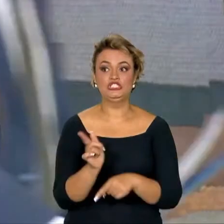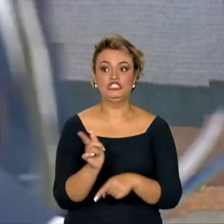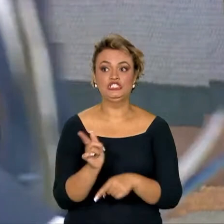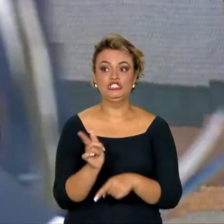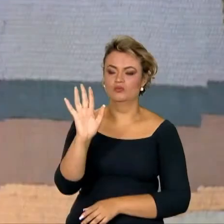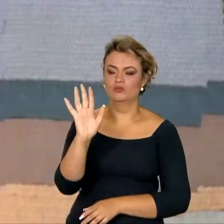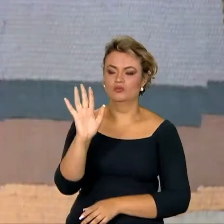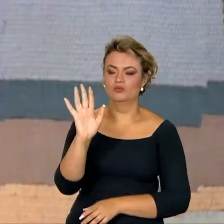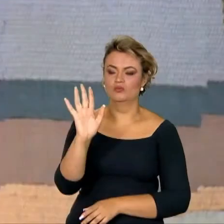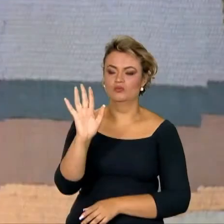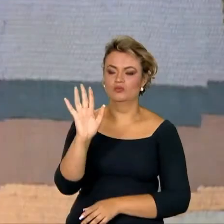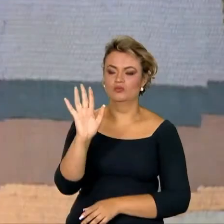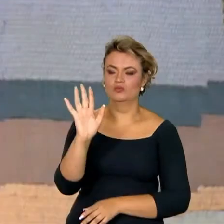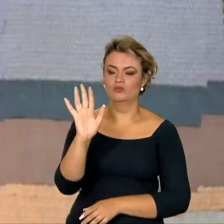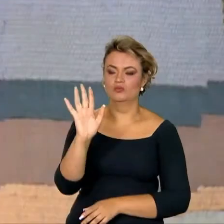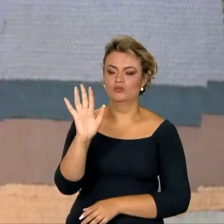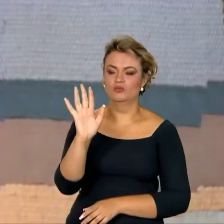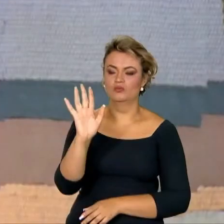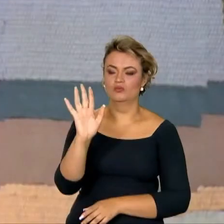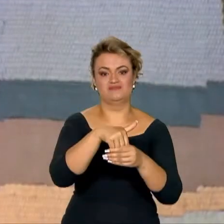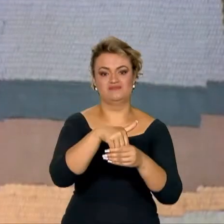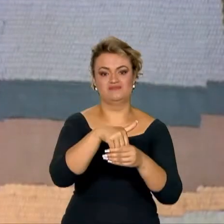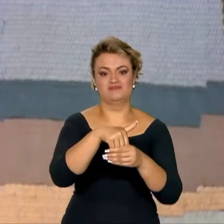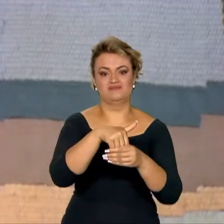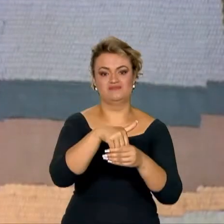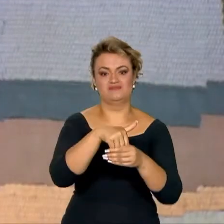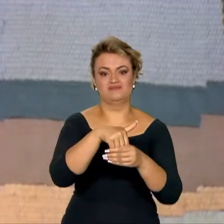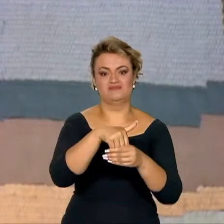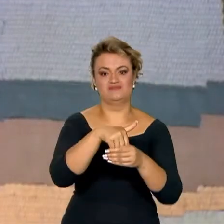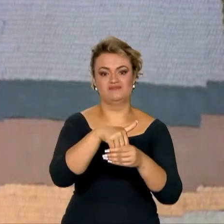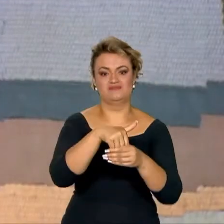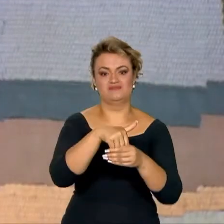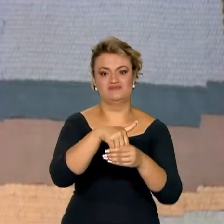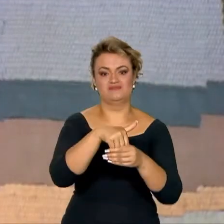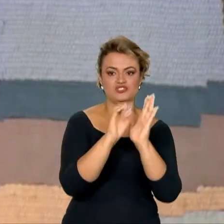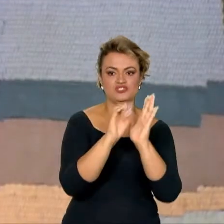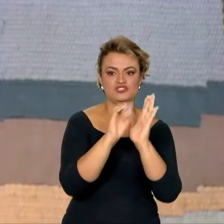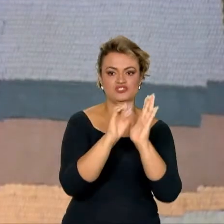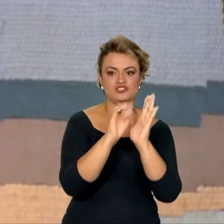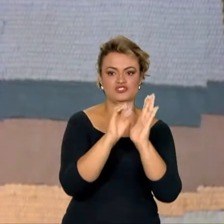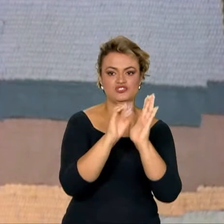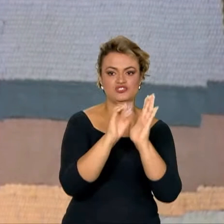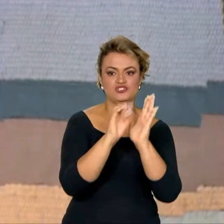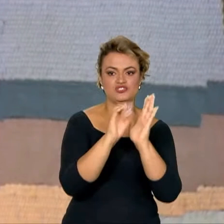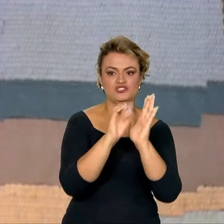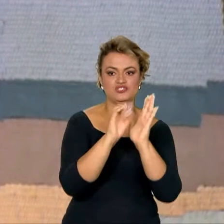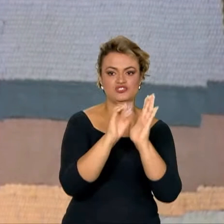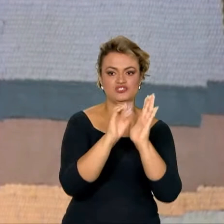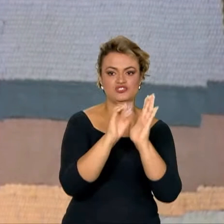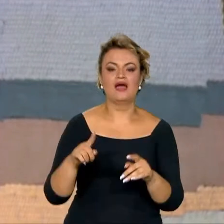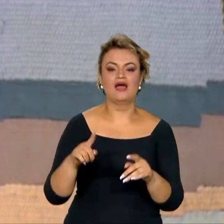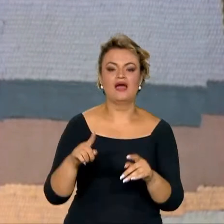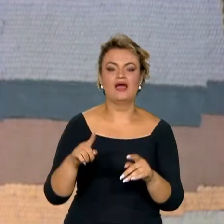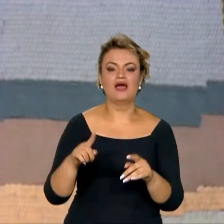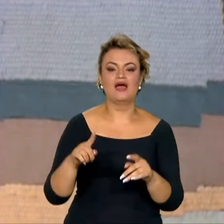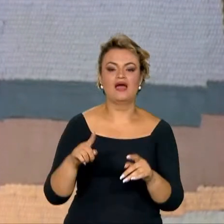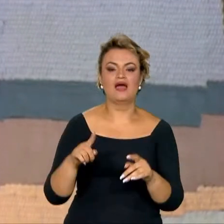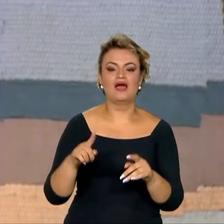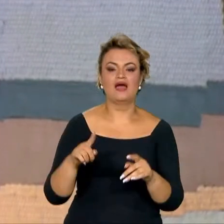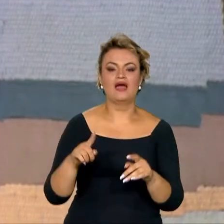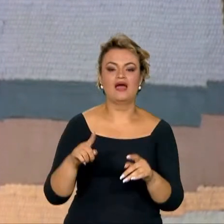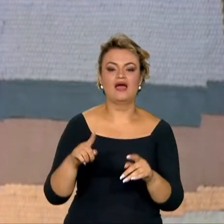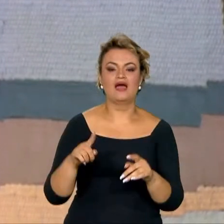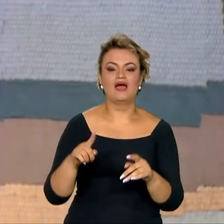pretendemos fazer essa votação no Senado, já passou pela Câmara. Com isso, nós teremos um novo